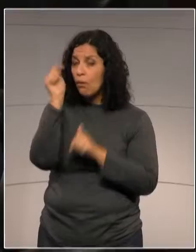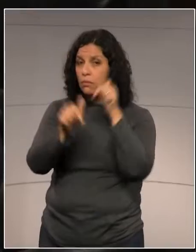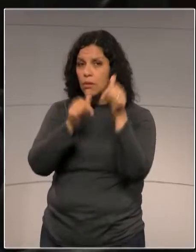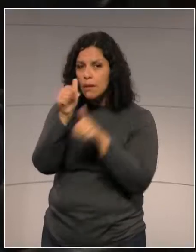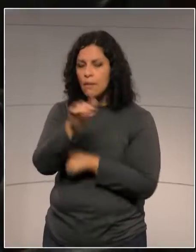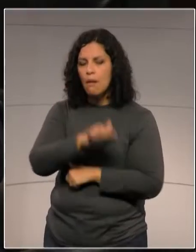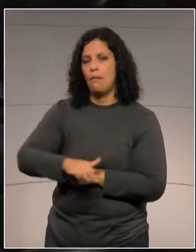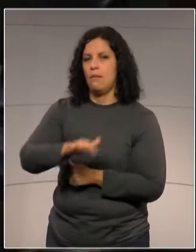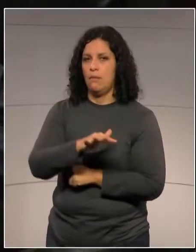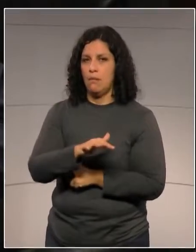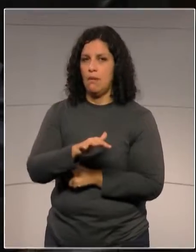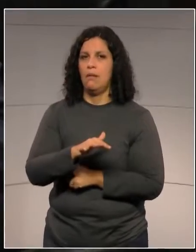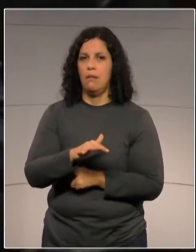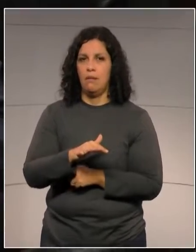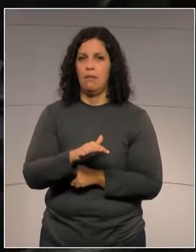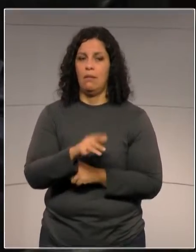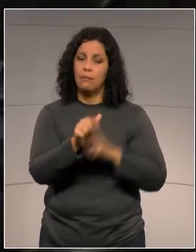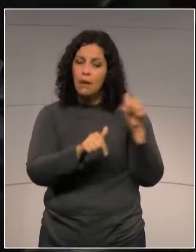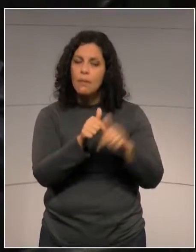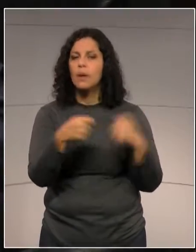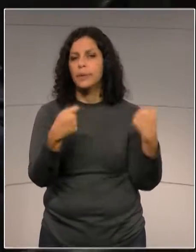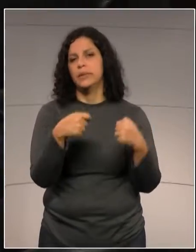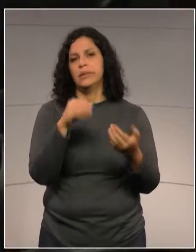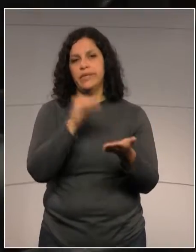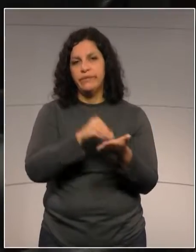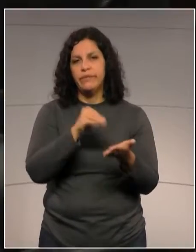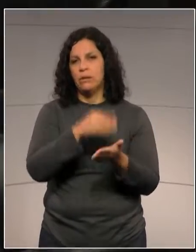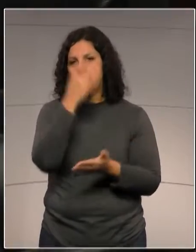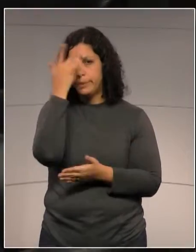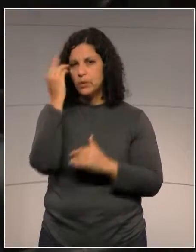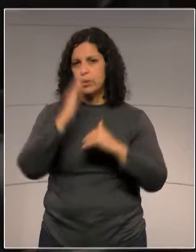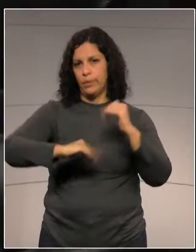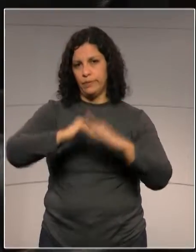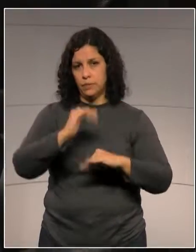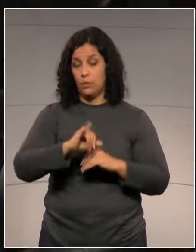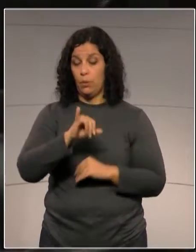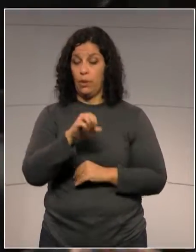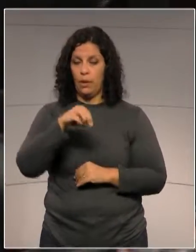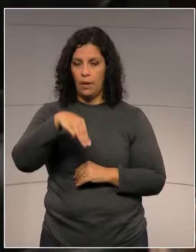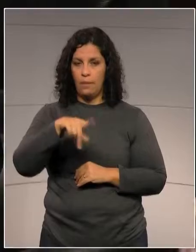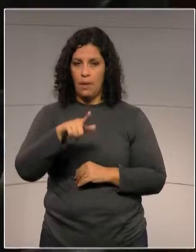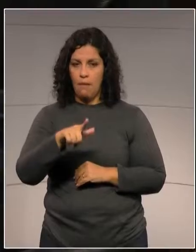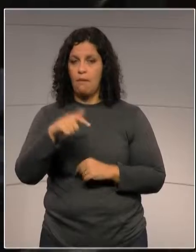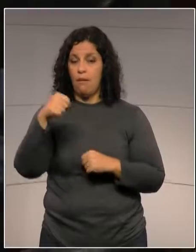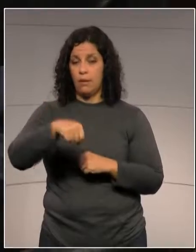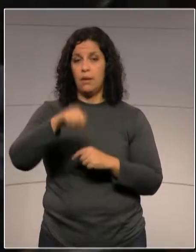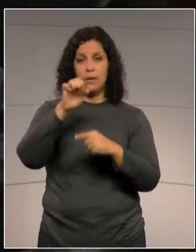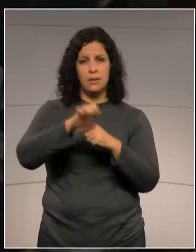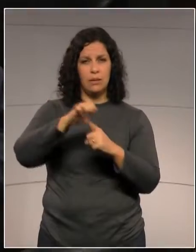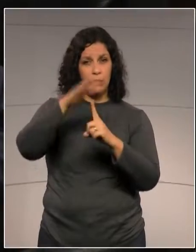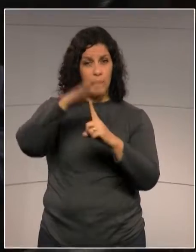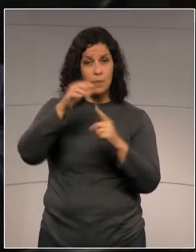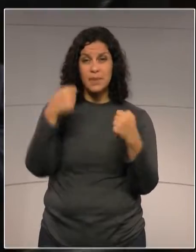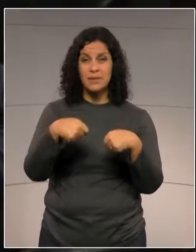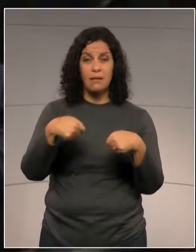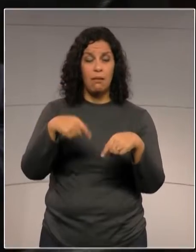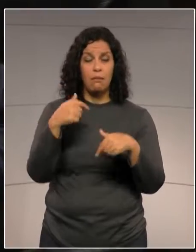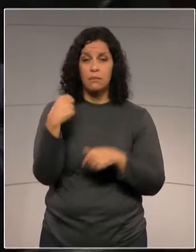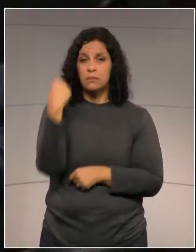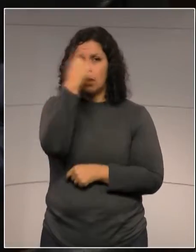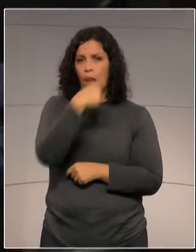nessa tarefa. Os MLs do Estado do Paraná precisam funcionar 24 horas por dia.